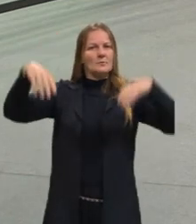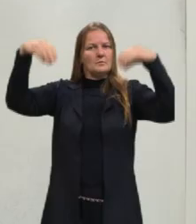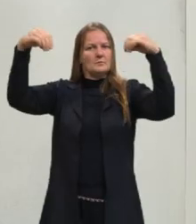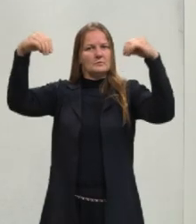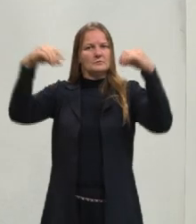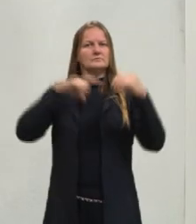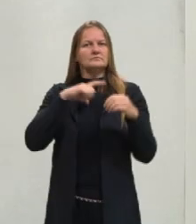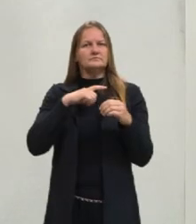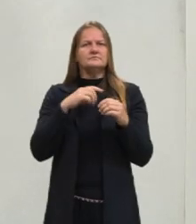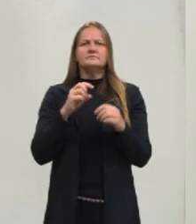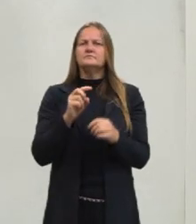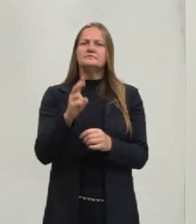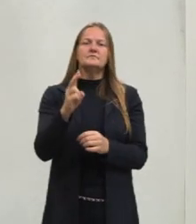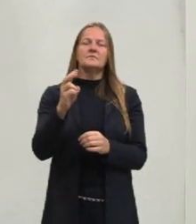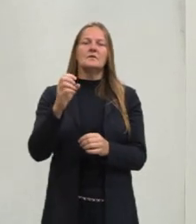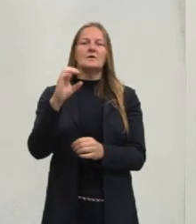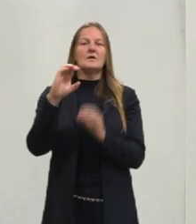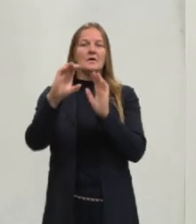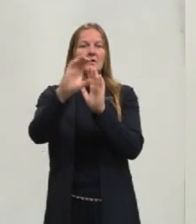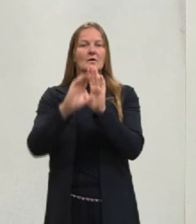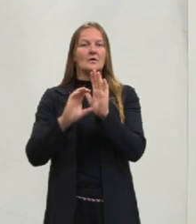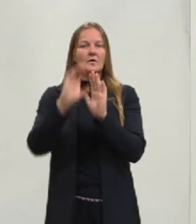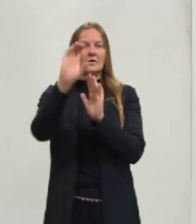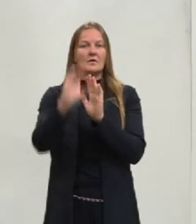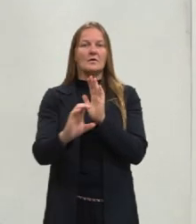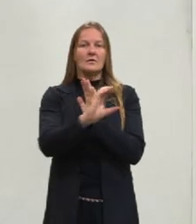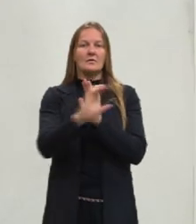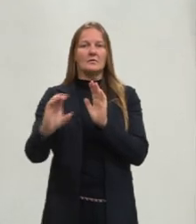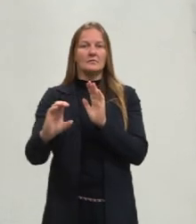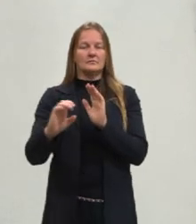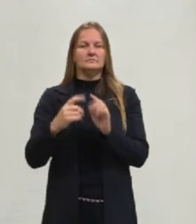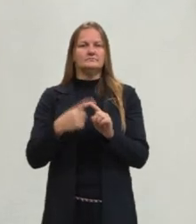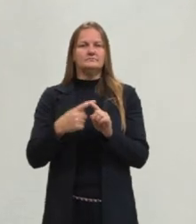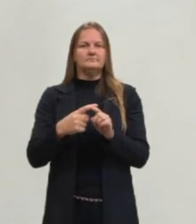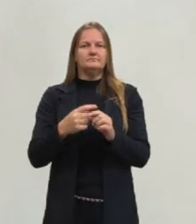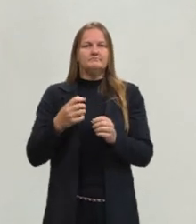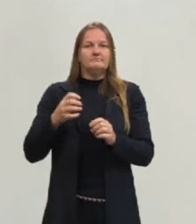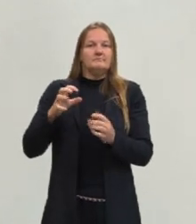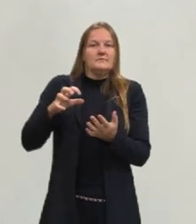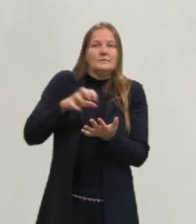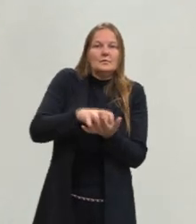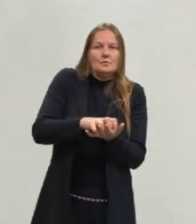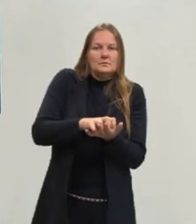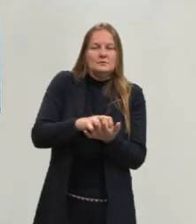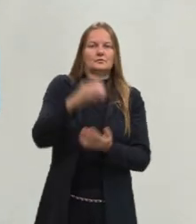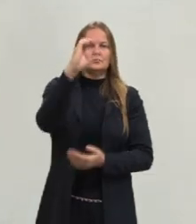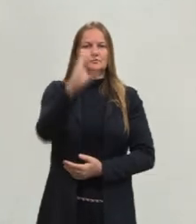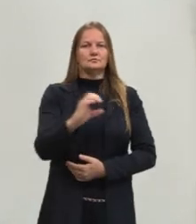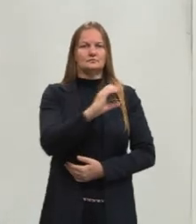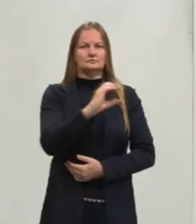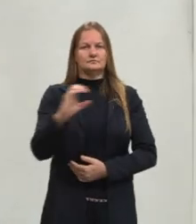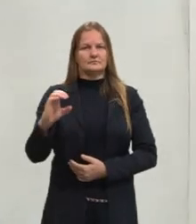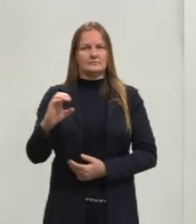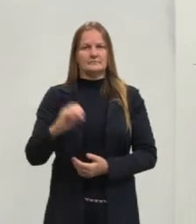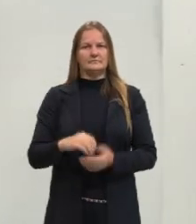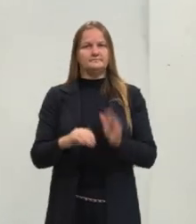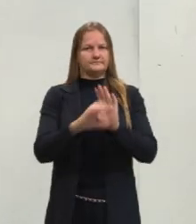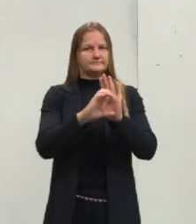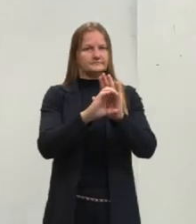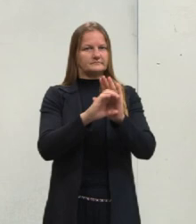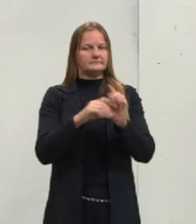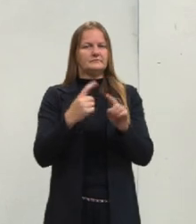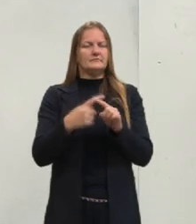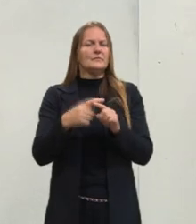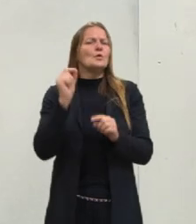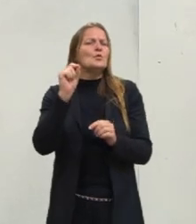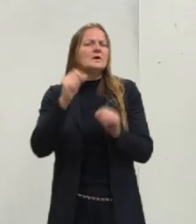ela era majoritariamente católica. Ela era dominada pela igreja católica. E a gente vai ver um pouquinho, então, o que que é o